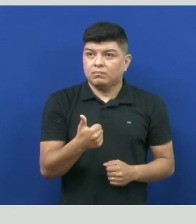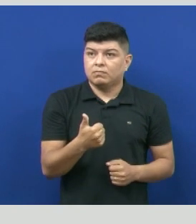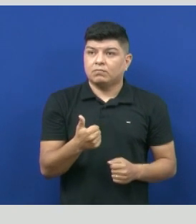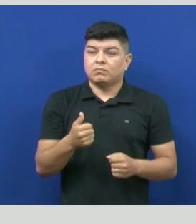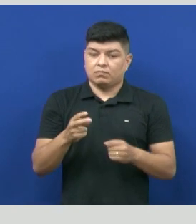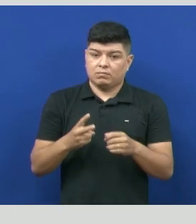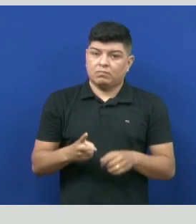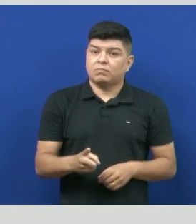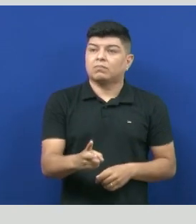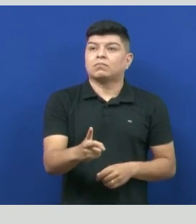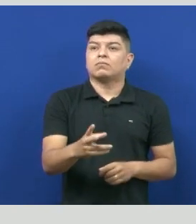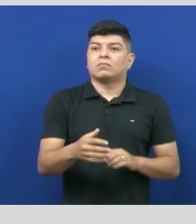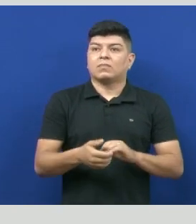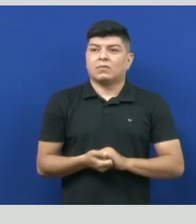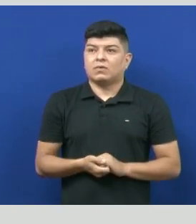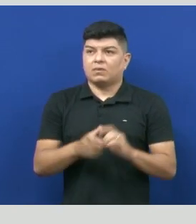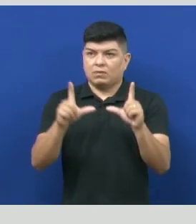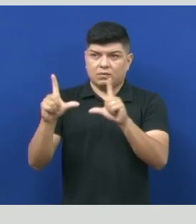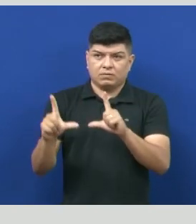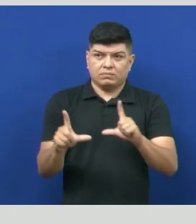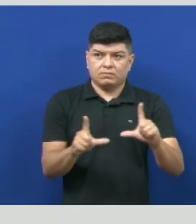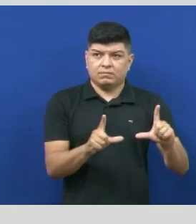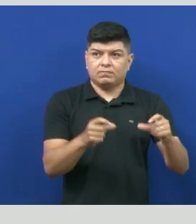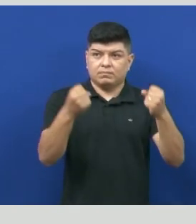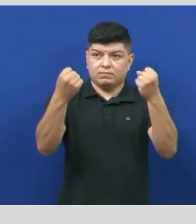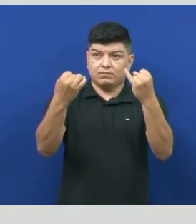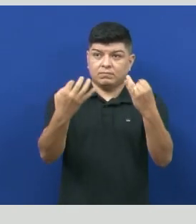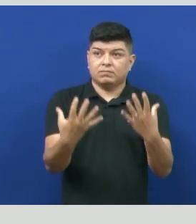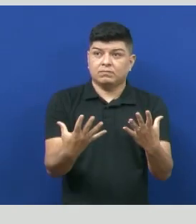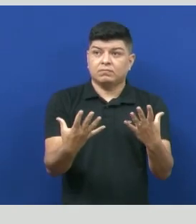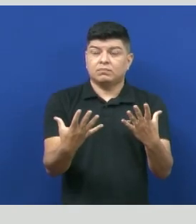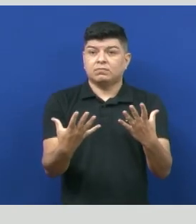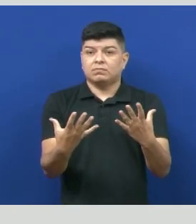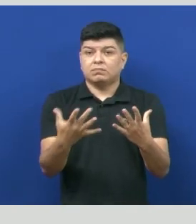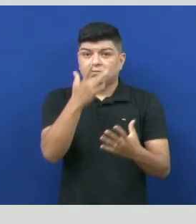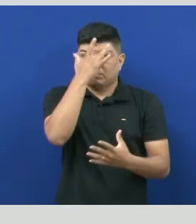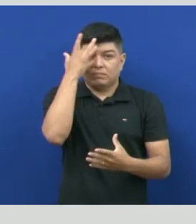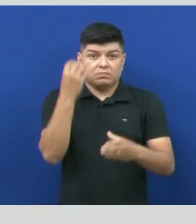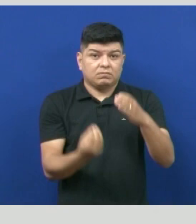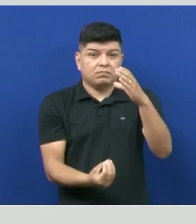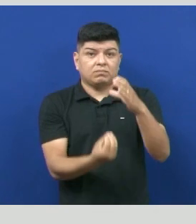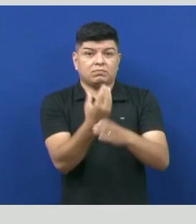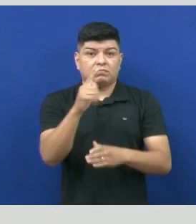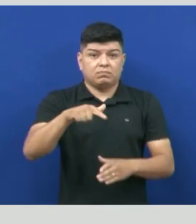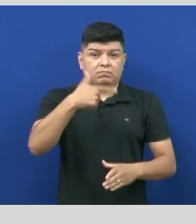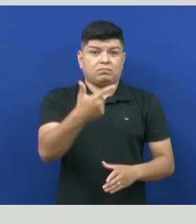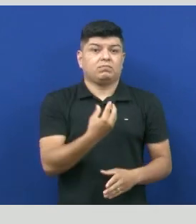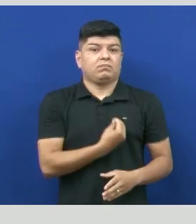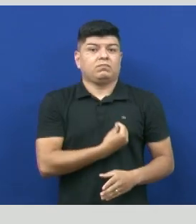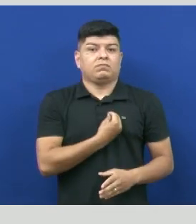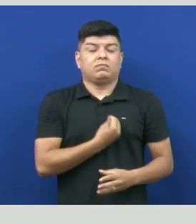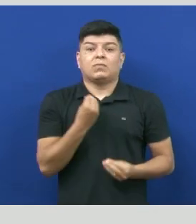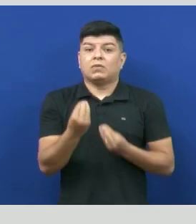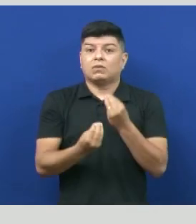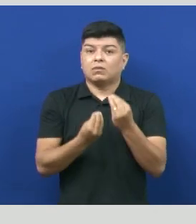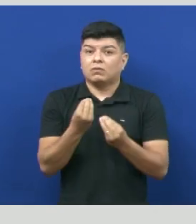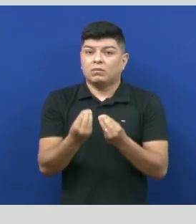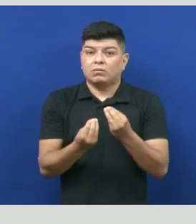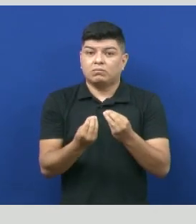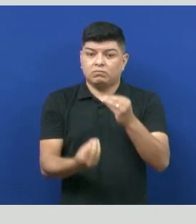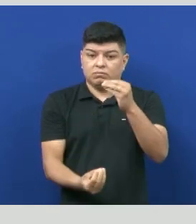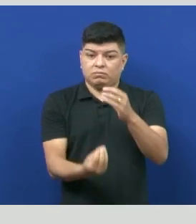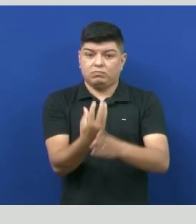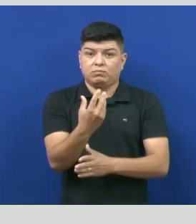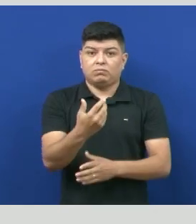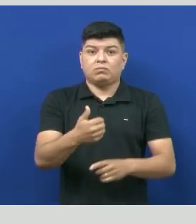Continuando, então, a gente tem a explicação de que, beleza, um ser vivo surge a partir de outro ser vivo. Mas como surgiu o primeiro ser vivo?